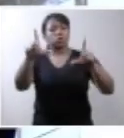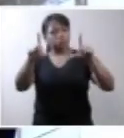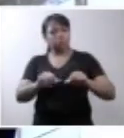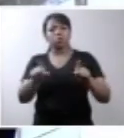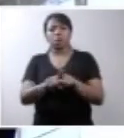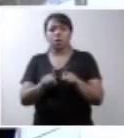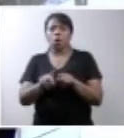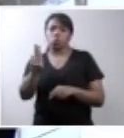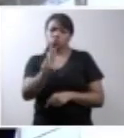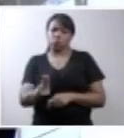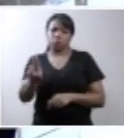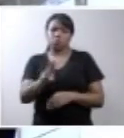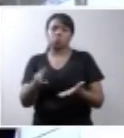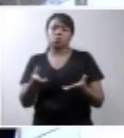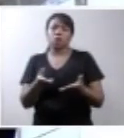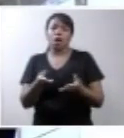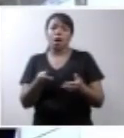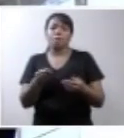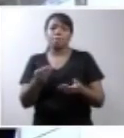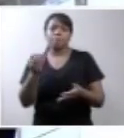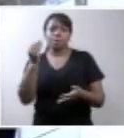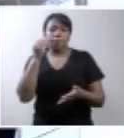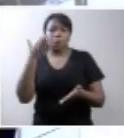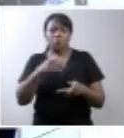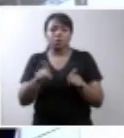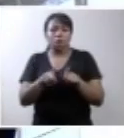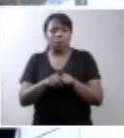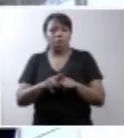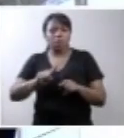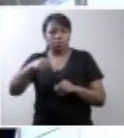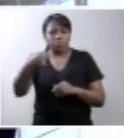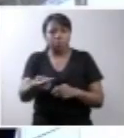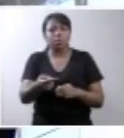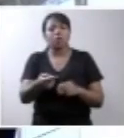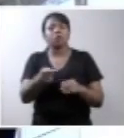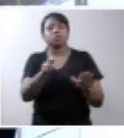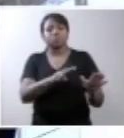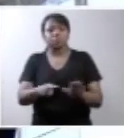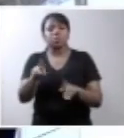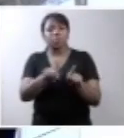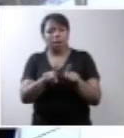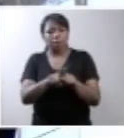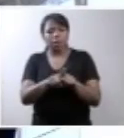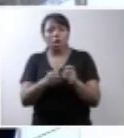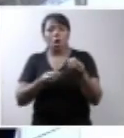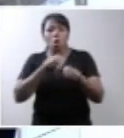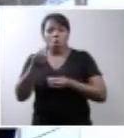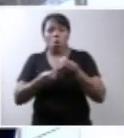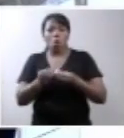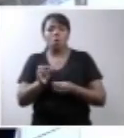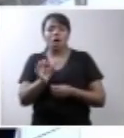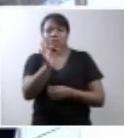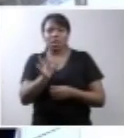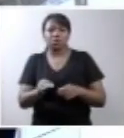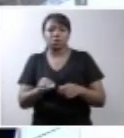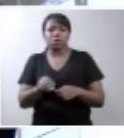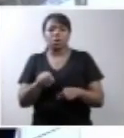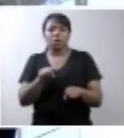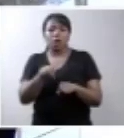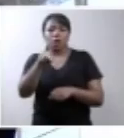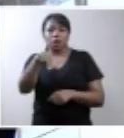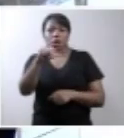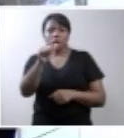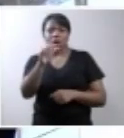A utilização da prova de vitalidade fetal pós-32 semanas reduziu acentuadamente a taxa de natimortas no